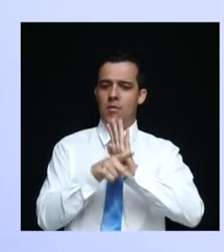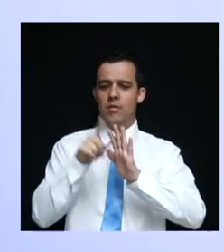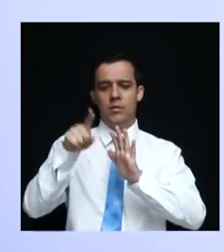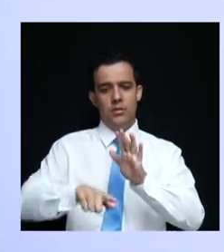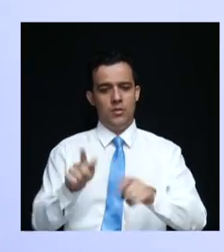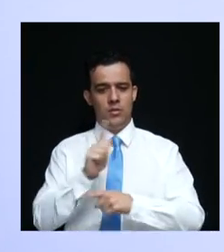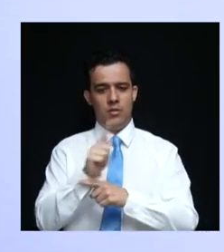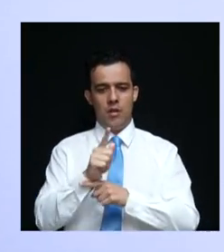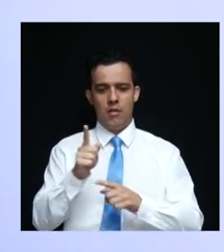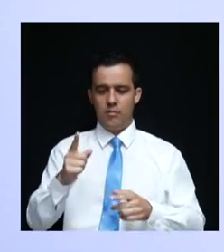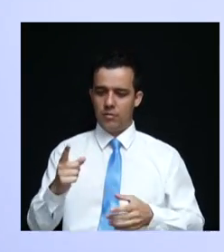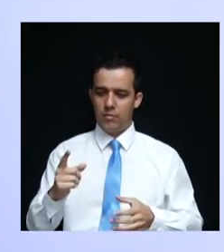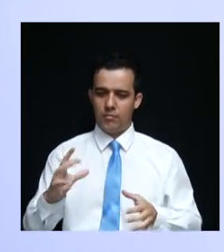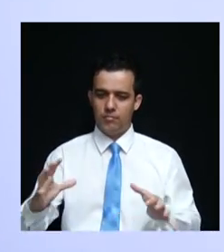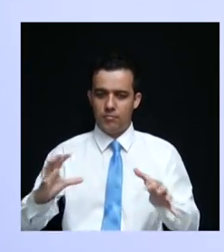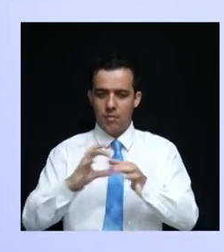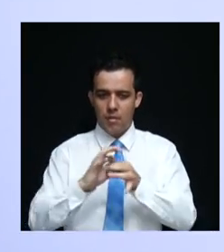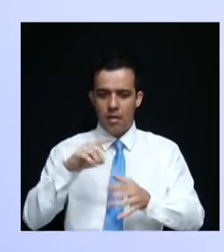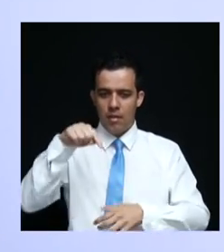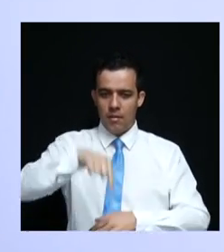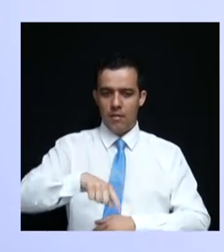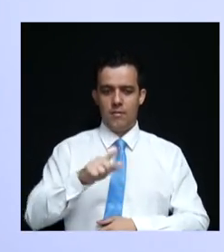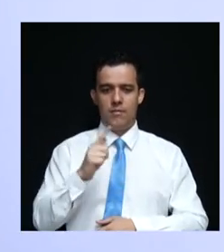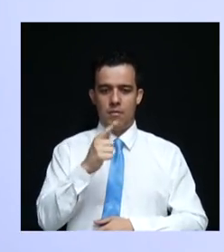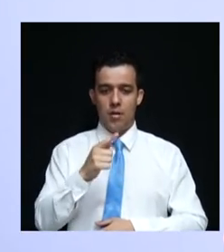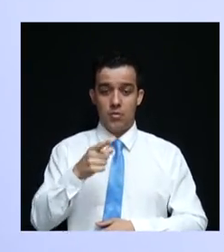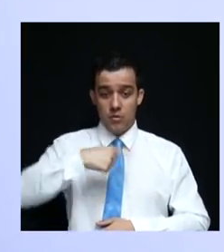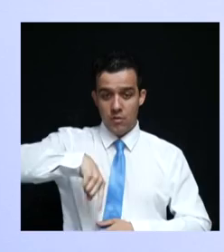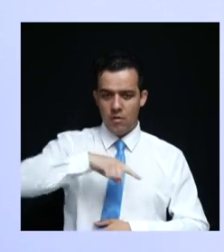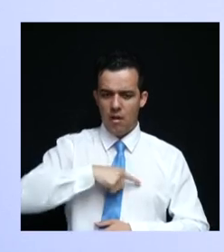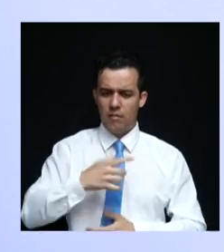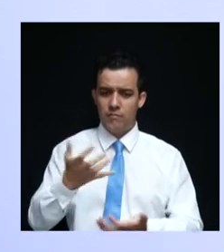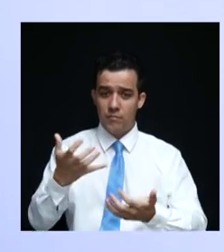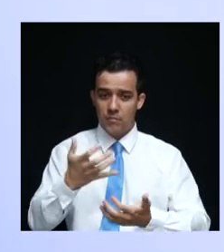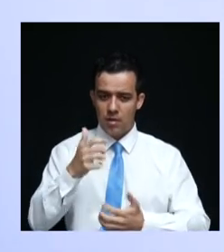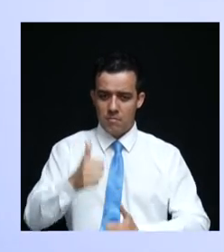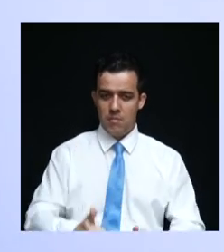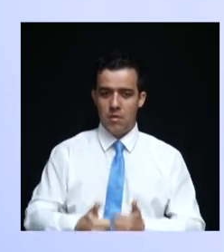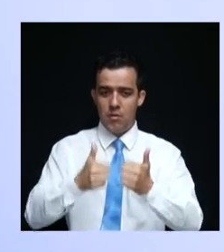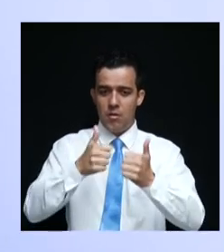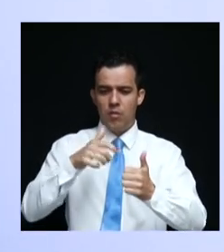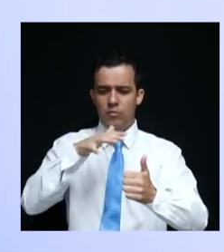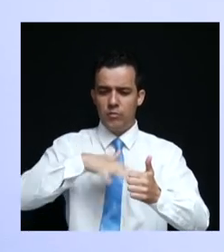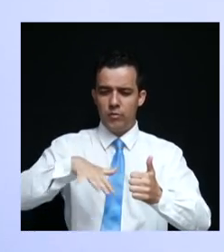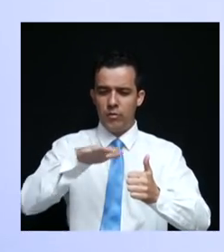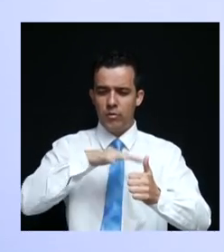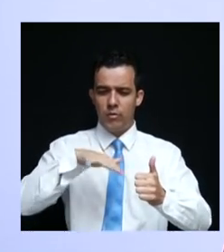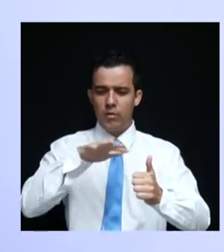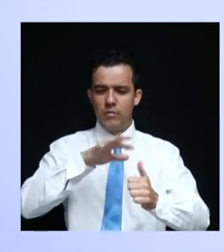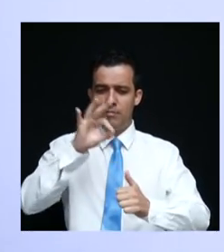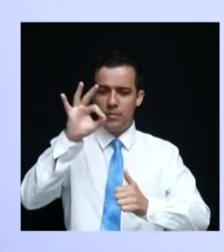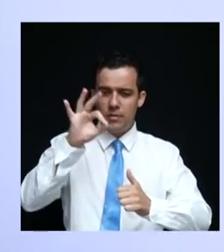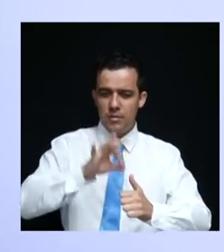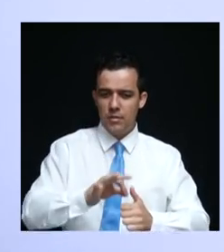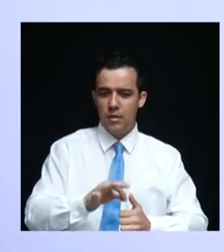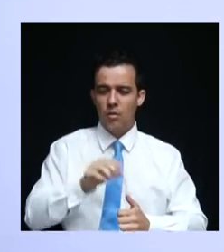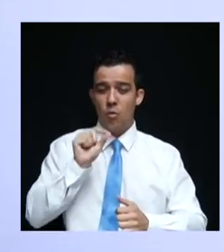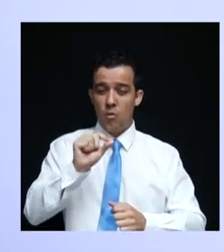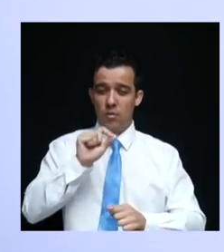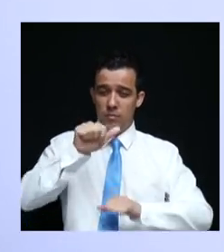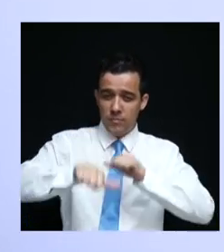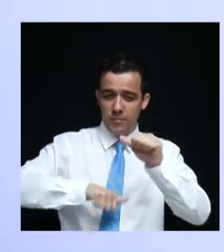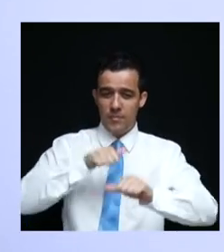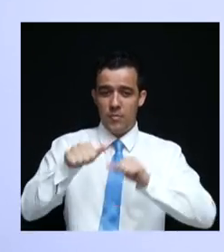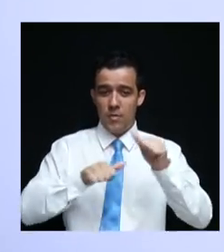gestão integrada que nós temos para Goiás. Se nós quisermos melhorar os nossos índices, se nós quisermos mudar